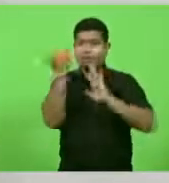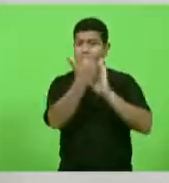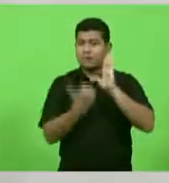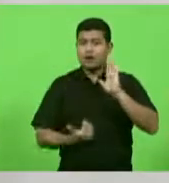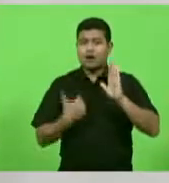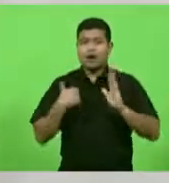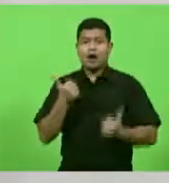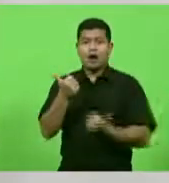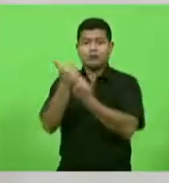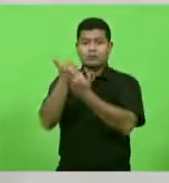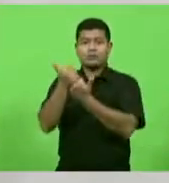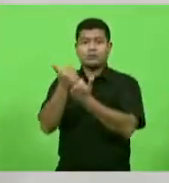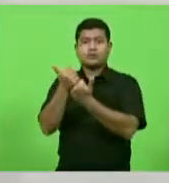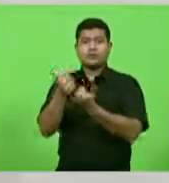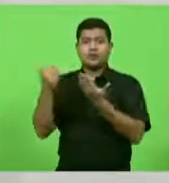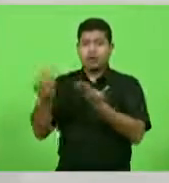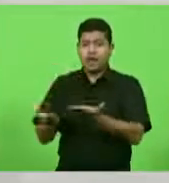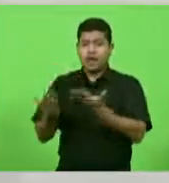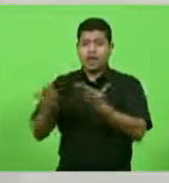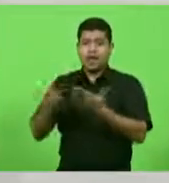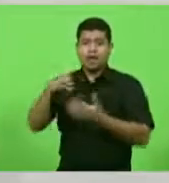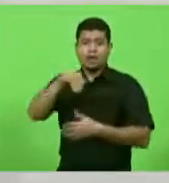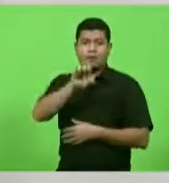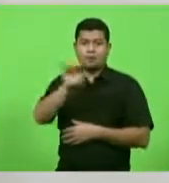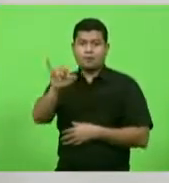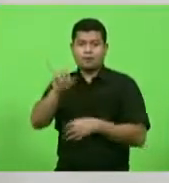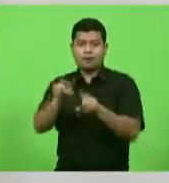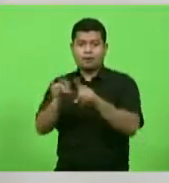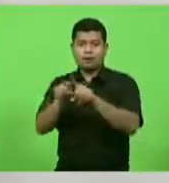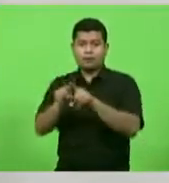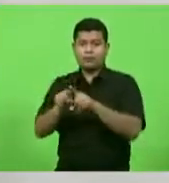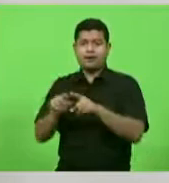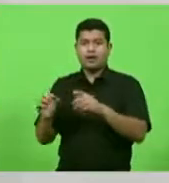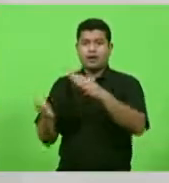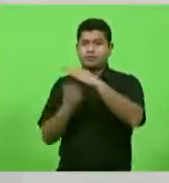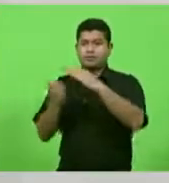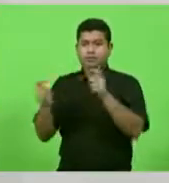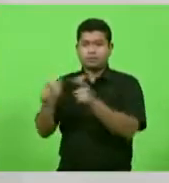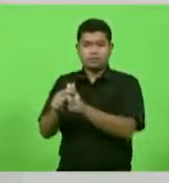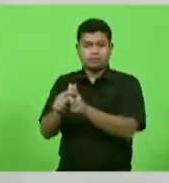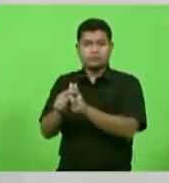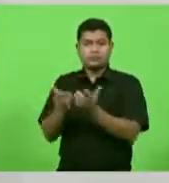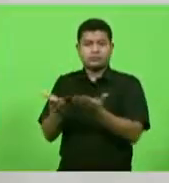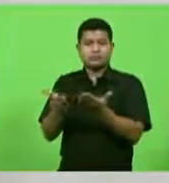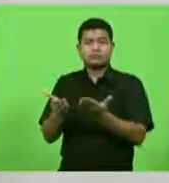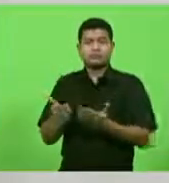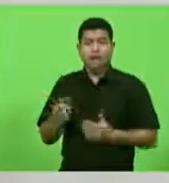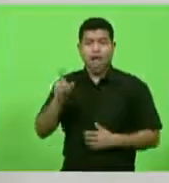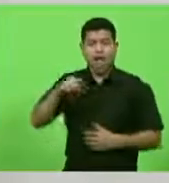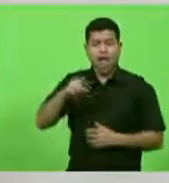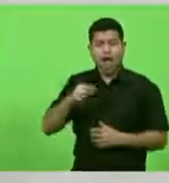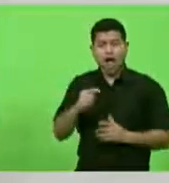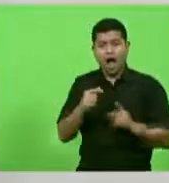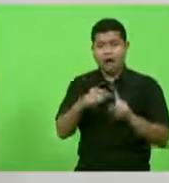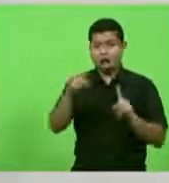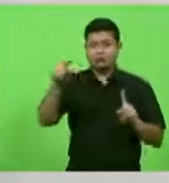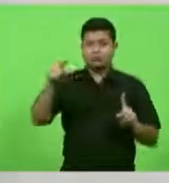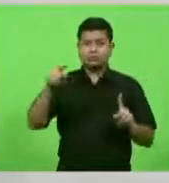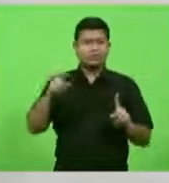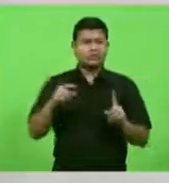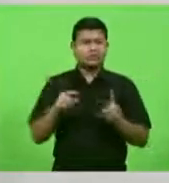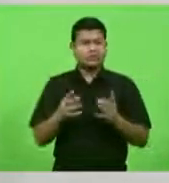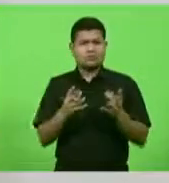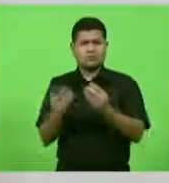apoio ao micro e pequeno empresário catarinense. Estes números, com tantos outros alcances,